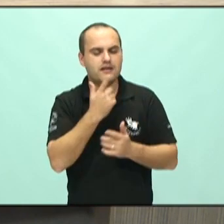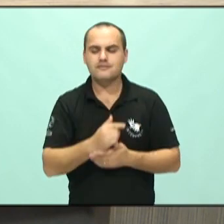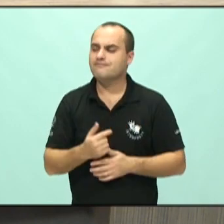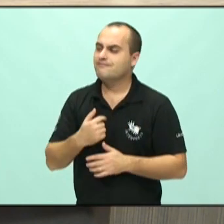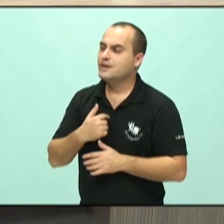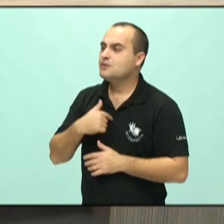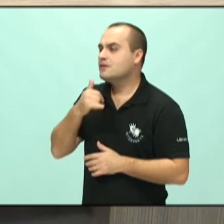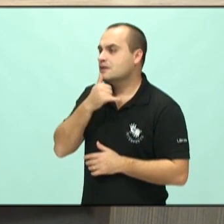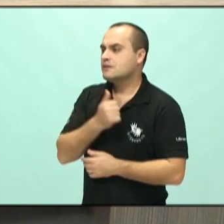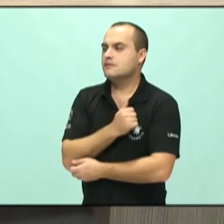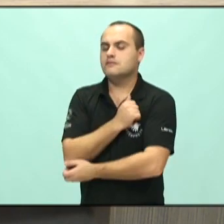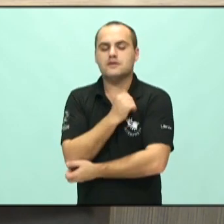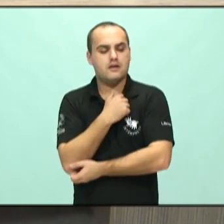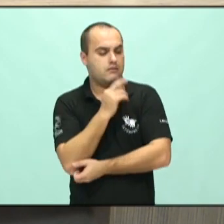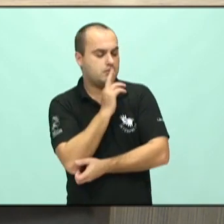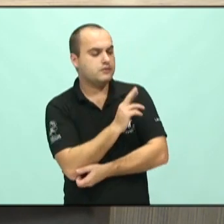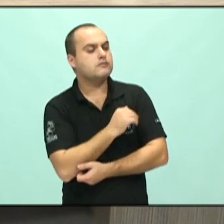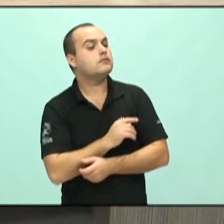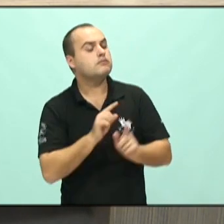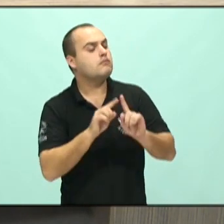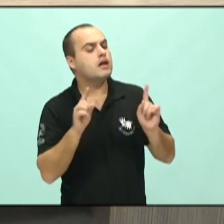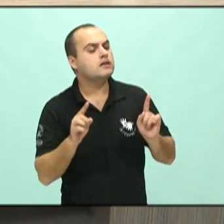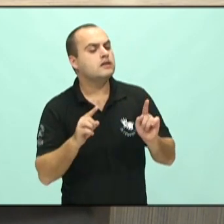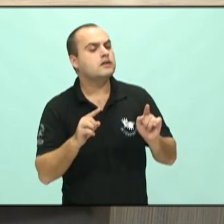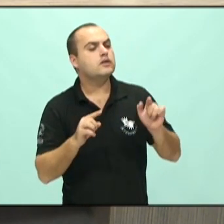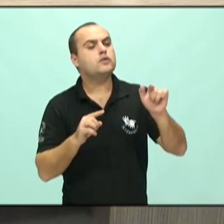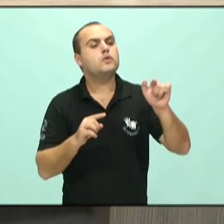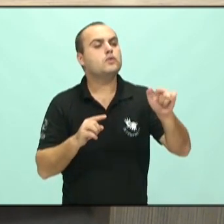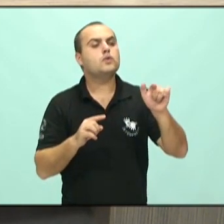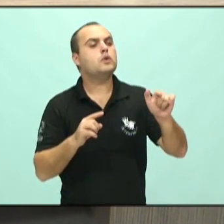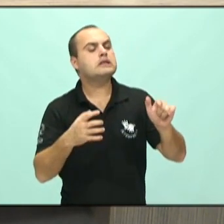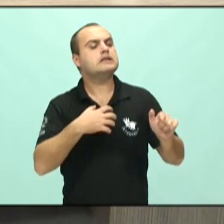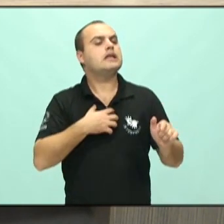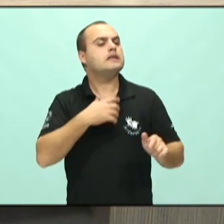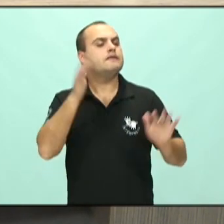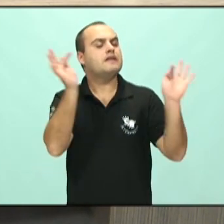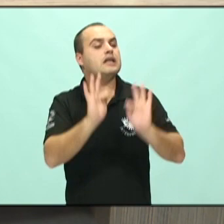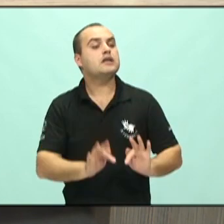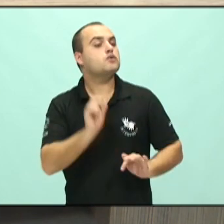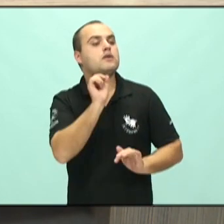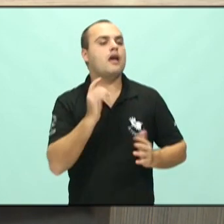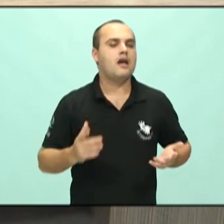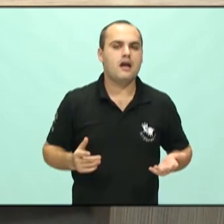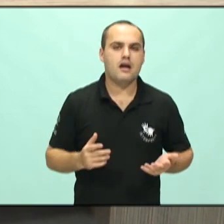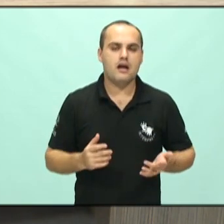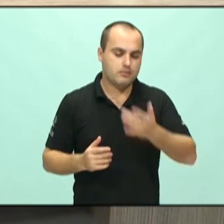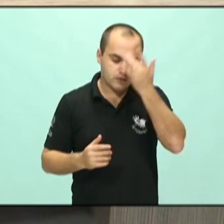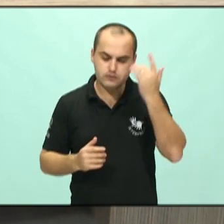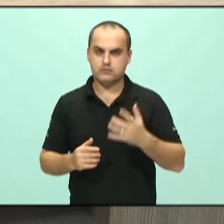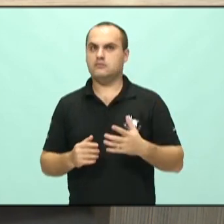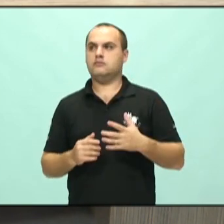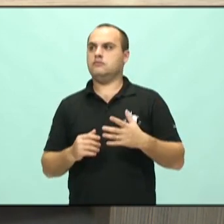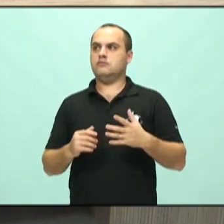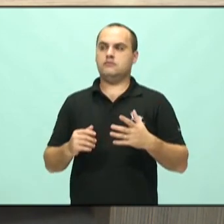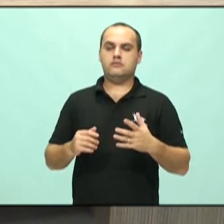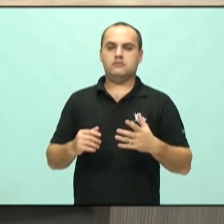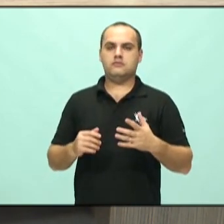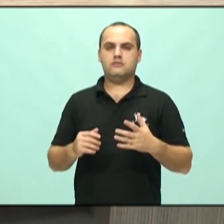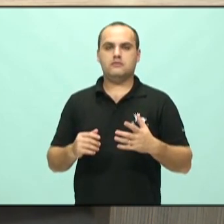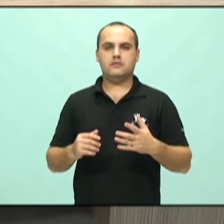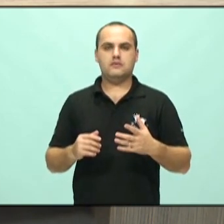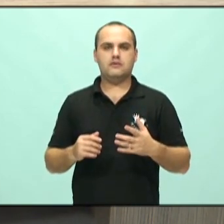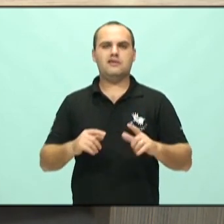É uma pergunta simples que muitas vezes nós não atuamos. nós não fazemos nada que nos faz bem. E aí reclamamos que estamos